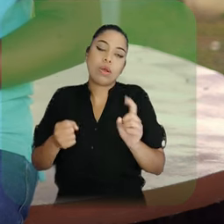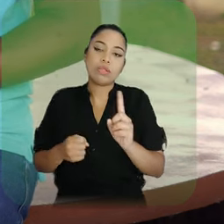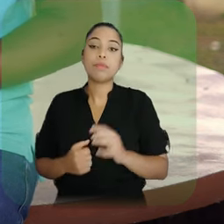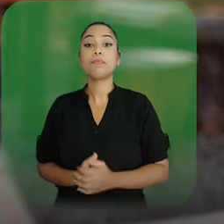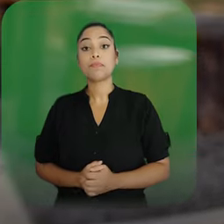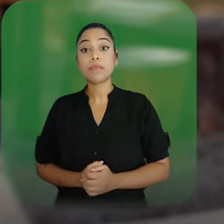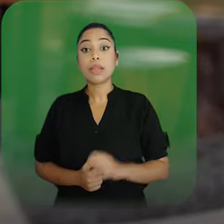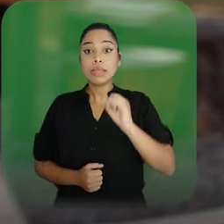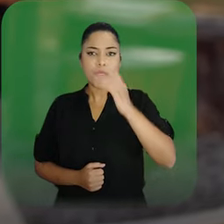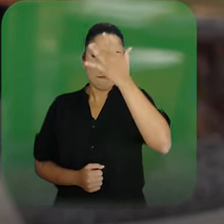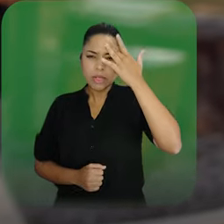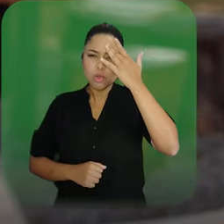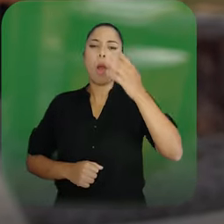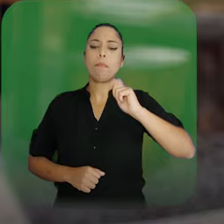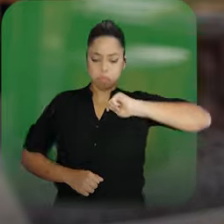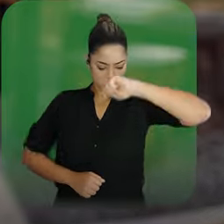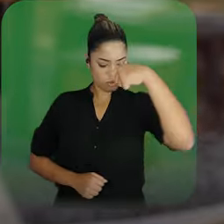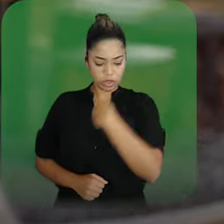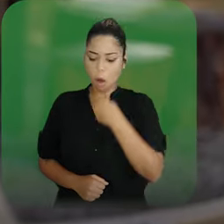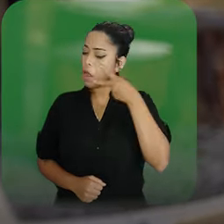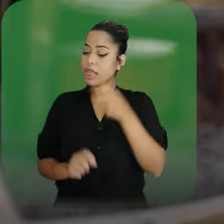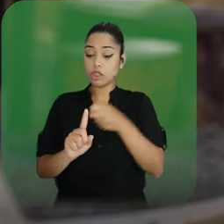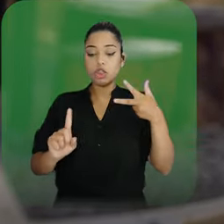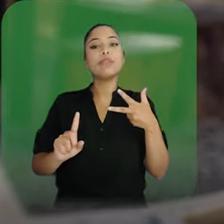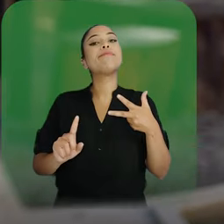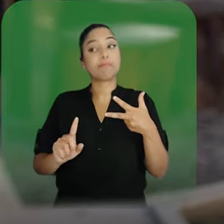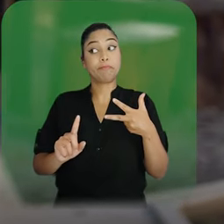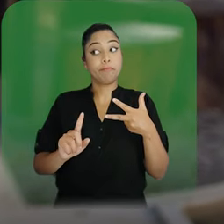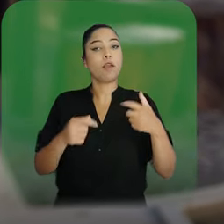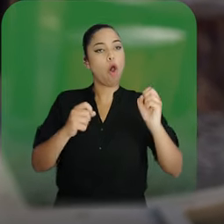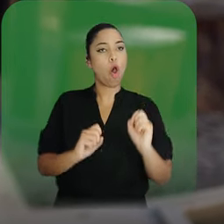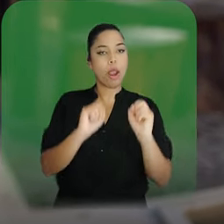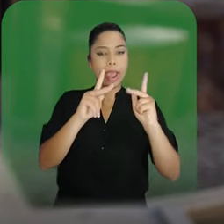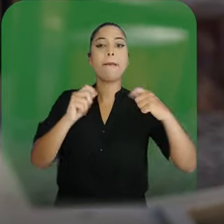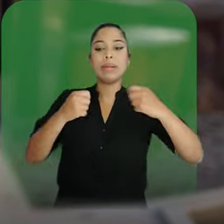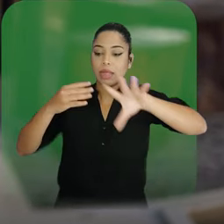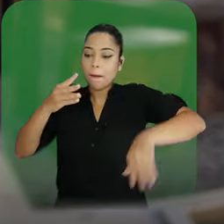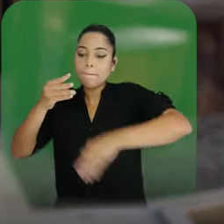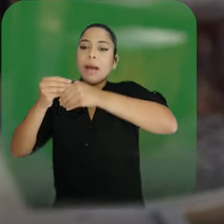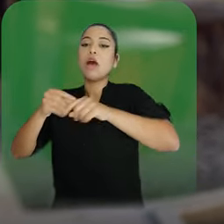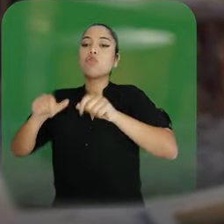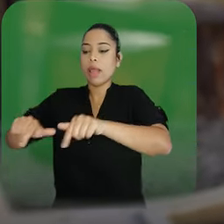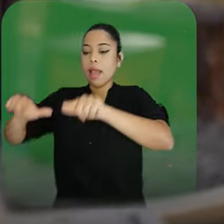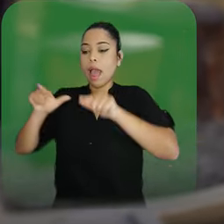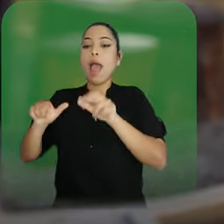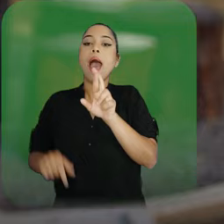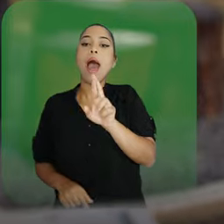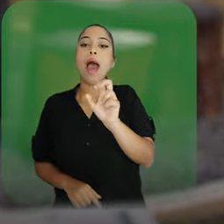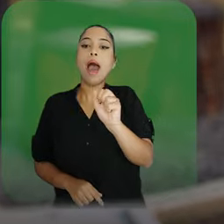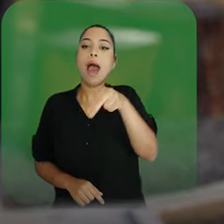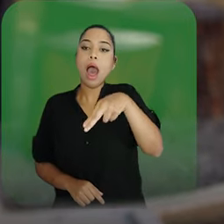fenotípicas. E tem mais! Quando acontecer da pessoa se autodeclarar indígena, será necessário apresentar o